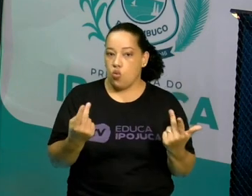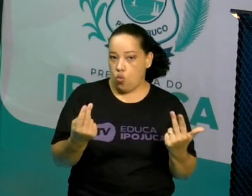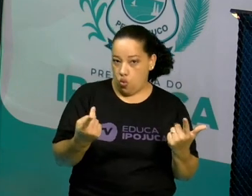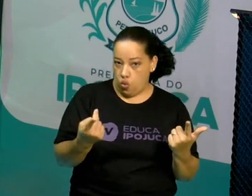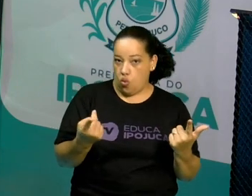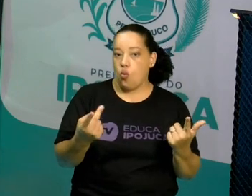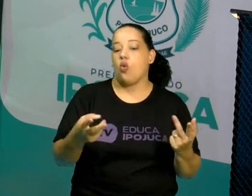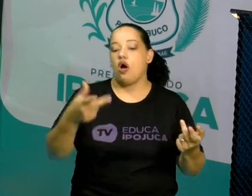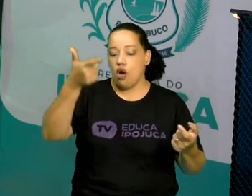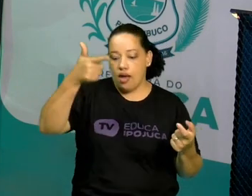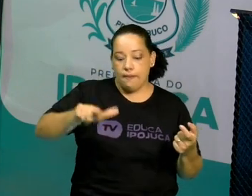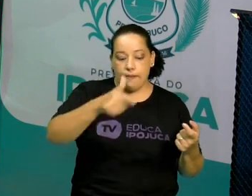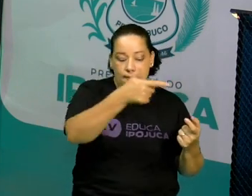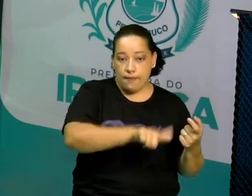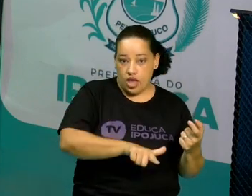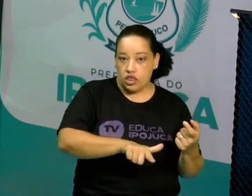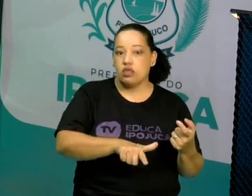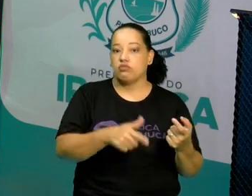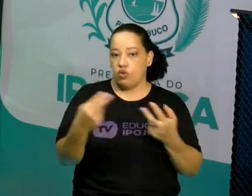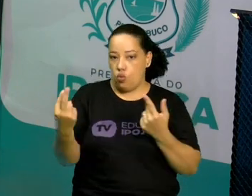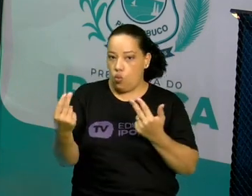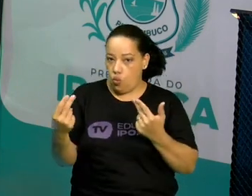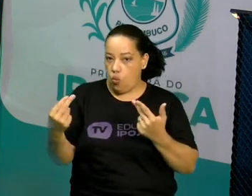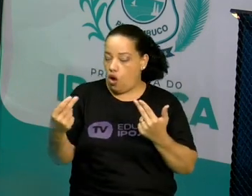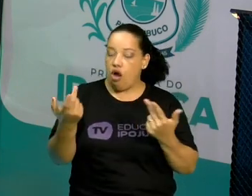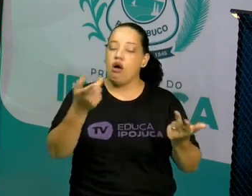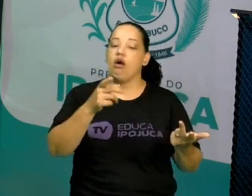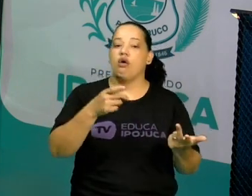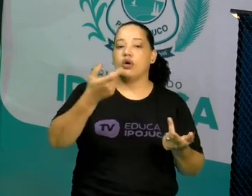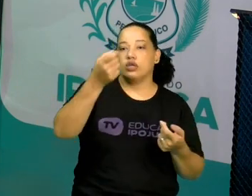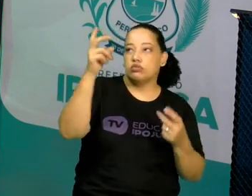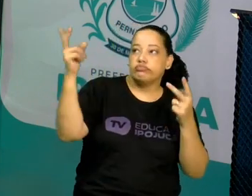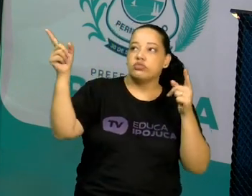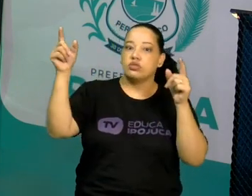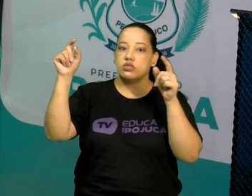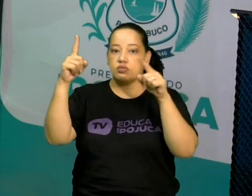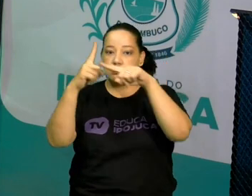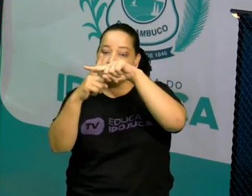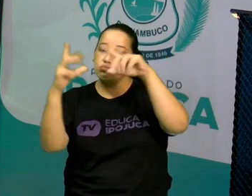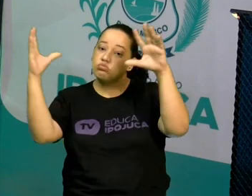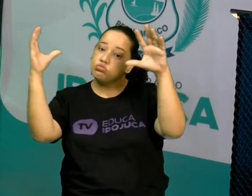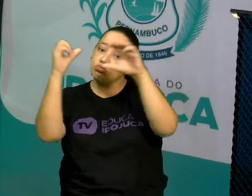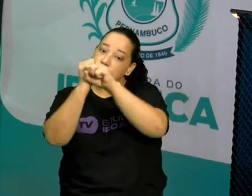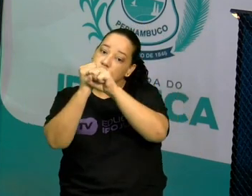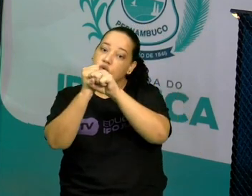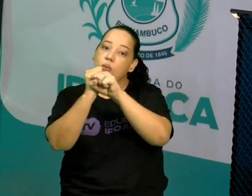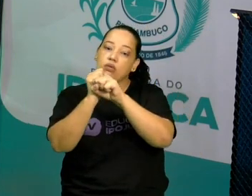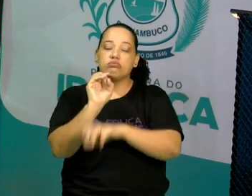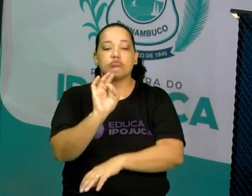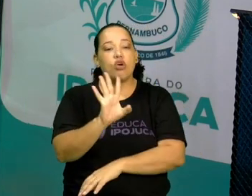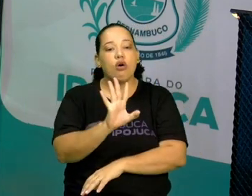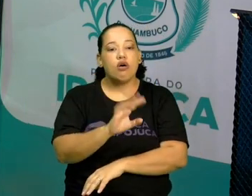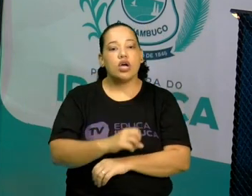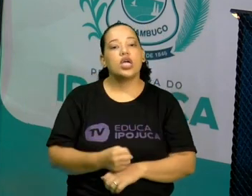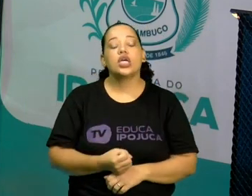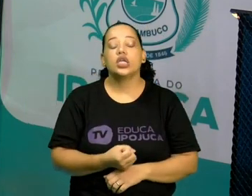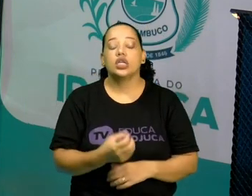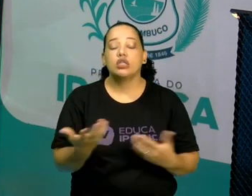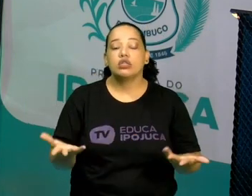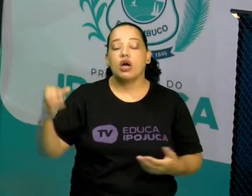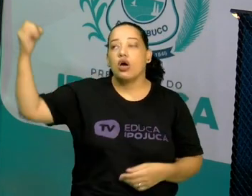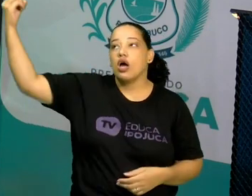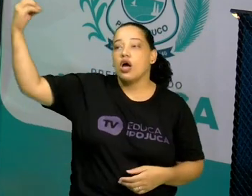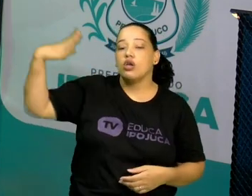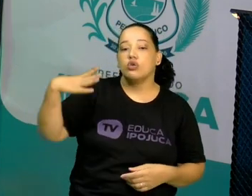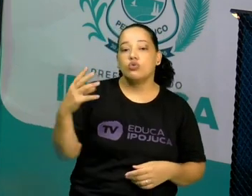e soma os expoentes. Então, a luz percorre, a velocidade da luz percorre 18 vezes